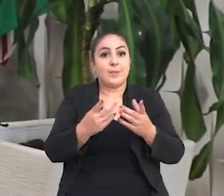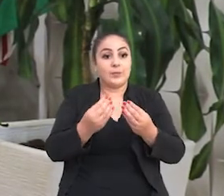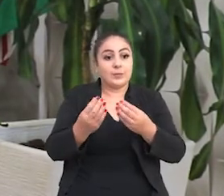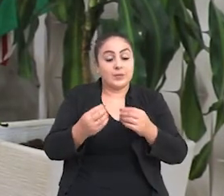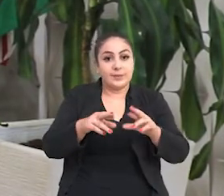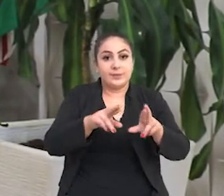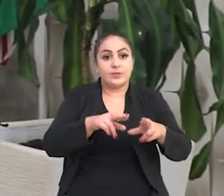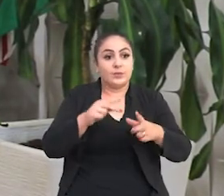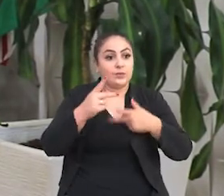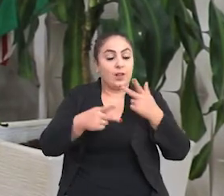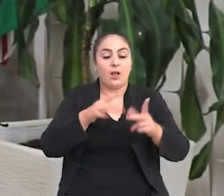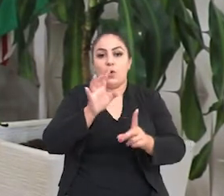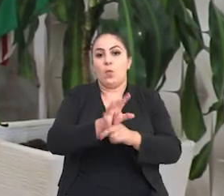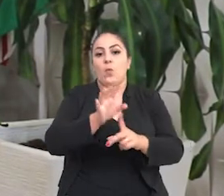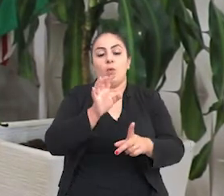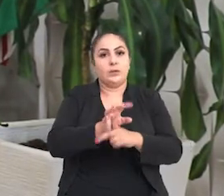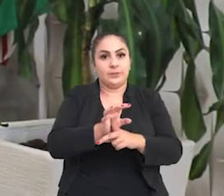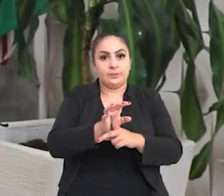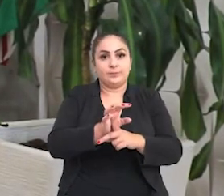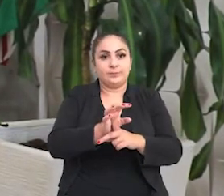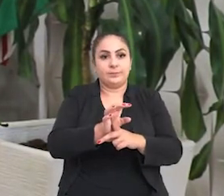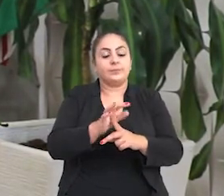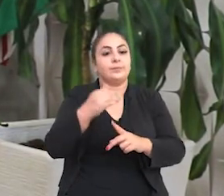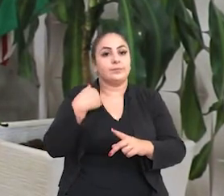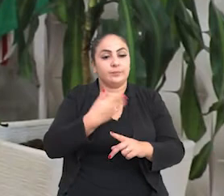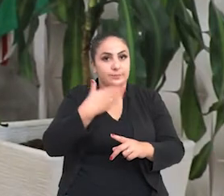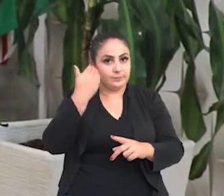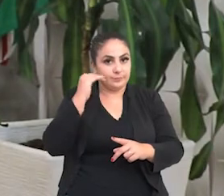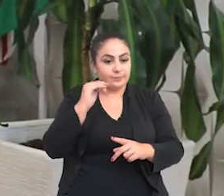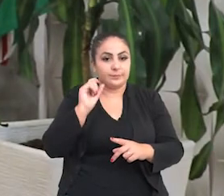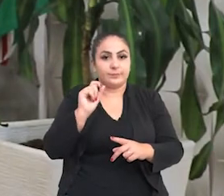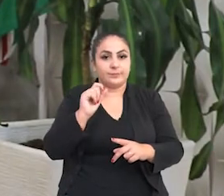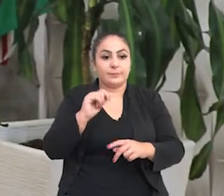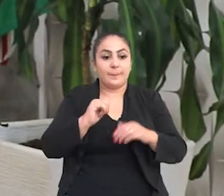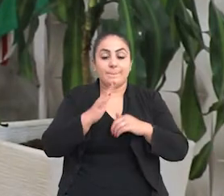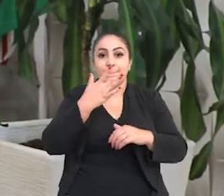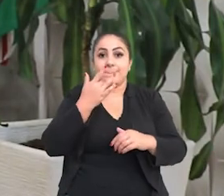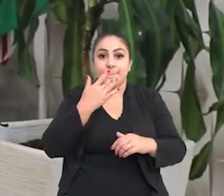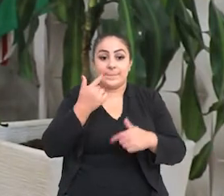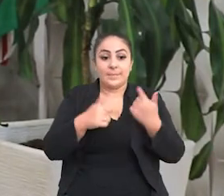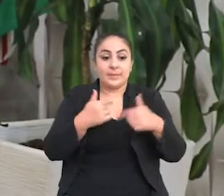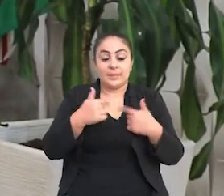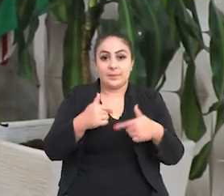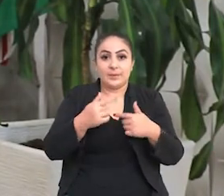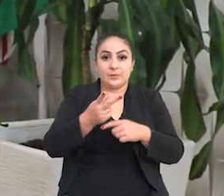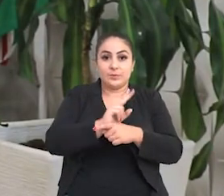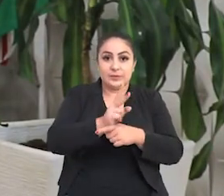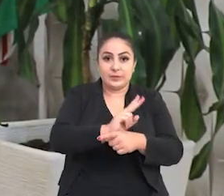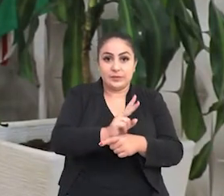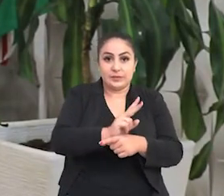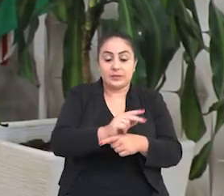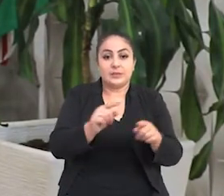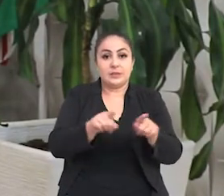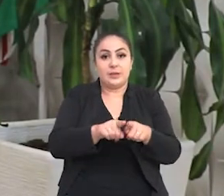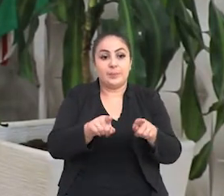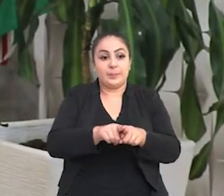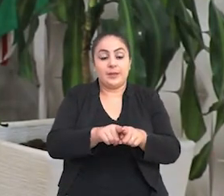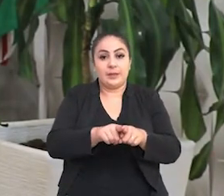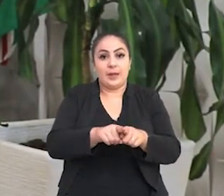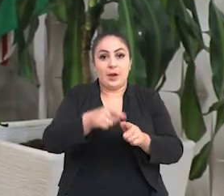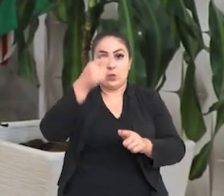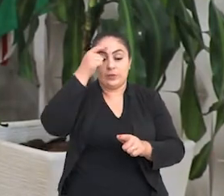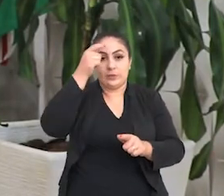muitas regiões tenham se manifestado contrários, entendendo que seria mais fácil trabalhar a fiscalização